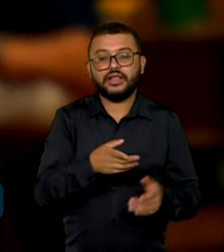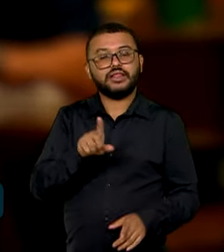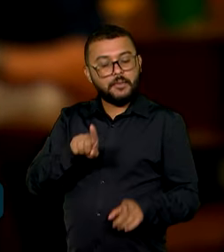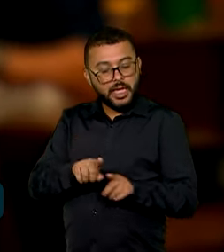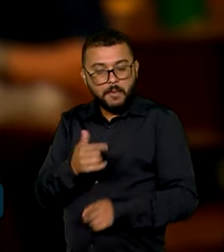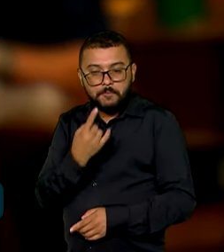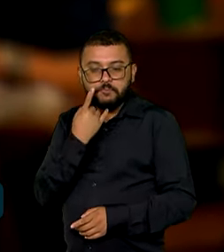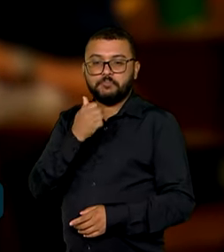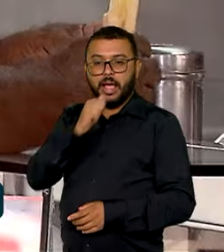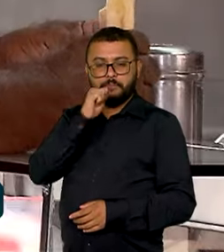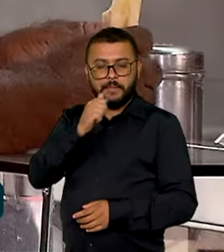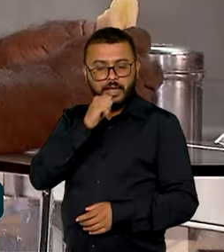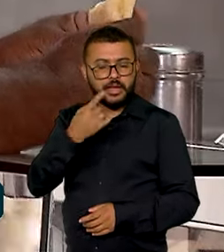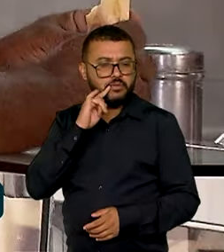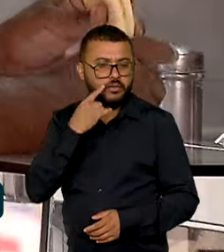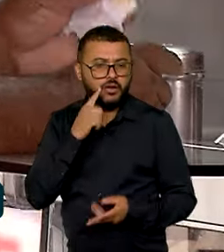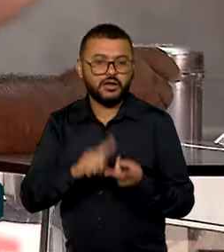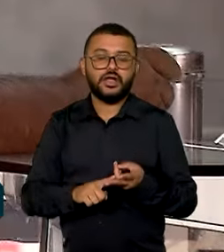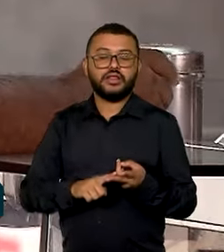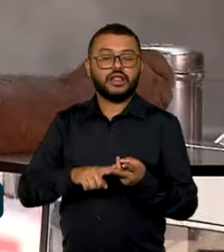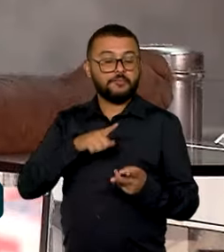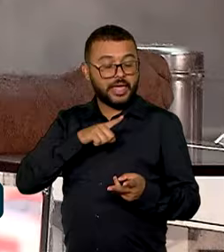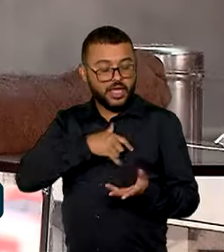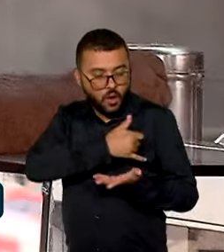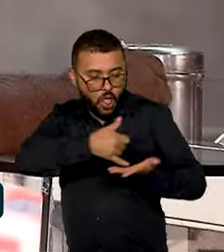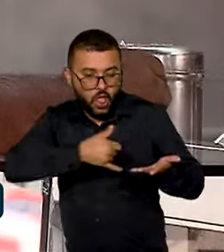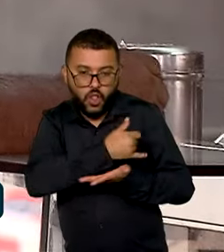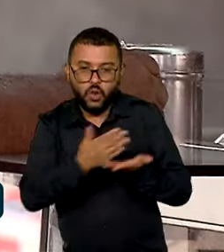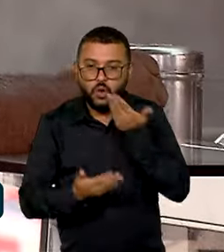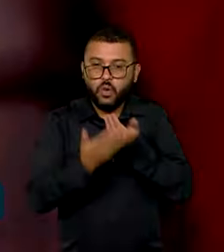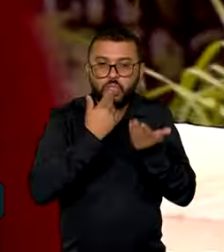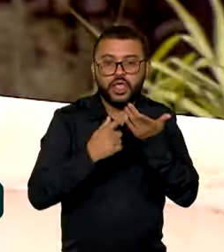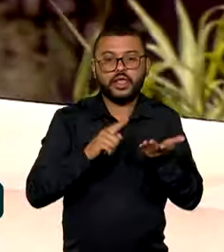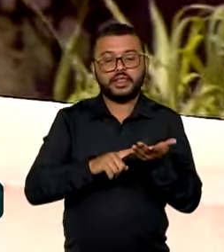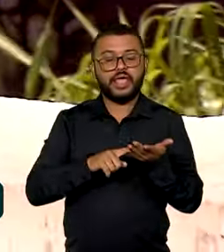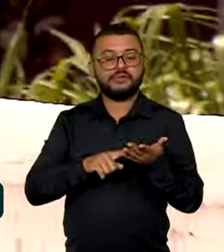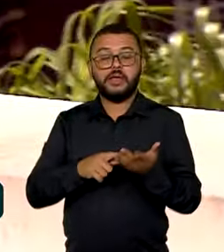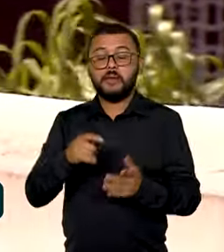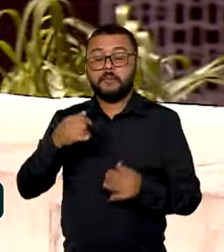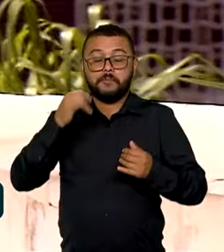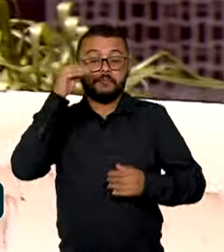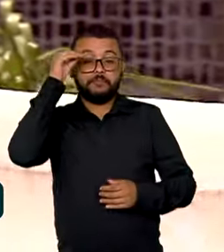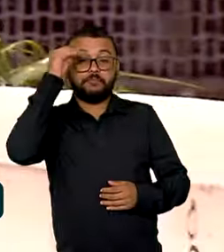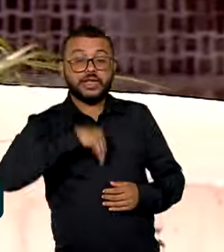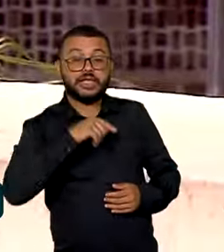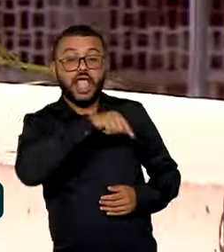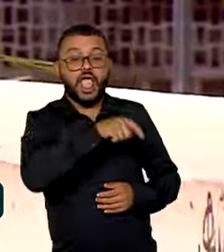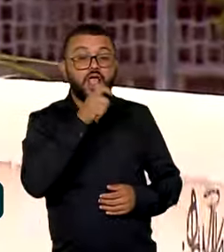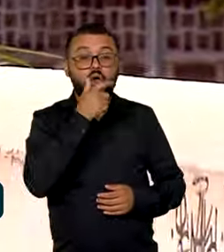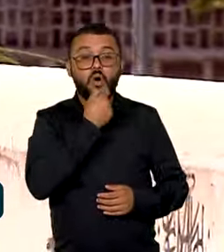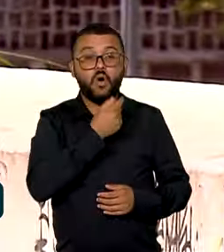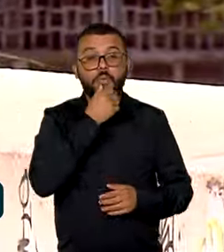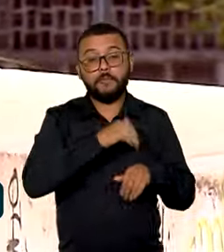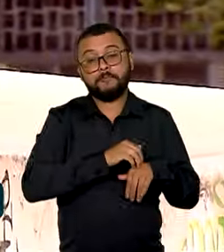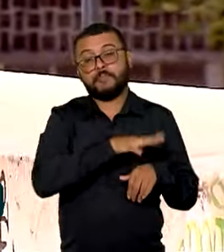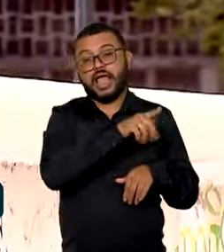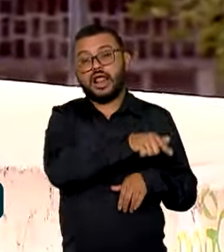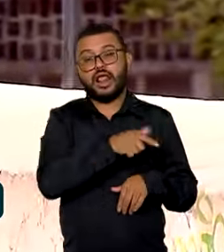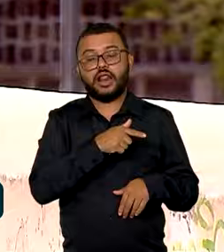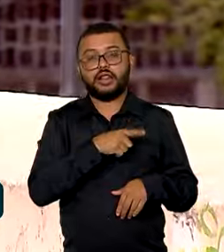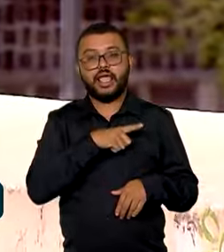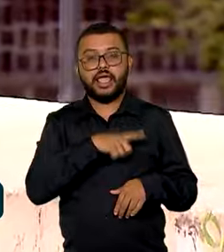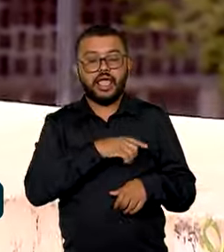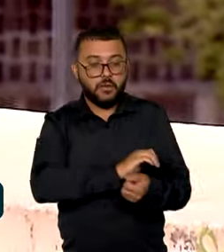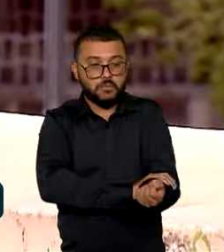bebidas alcoólicas, dietas gordurosas e sedentarismo, são comportamentos que resultam, por exemplo, em